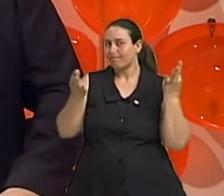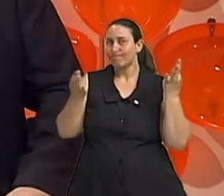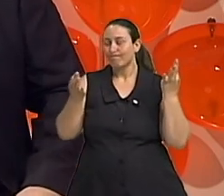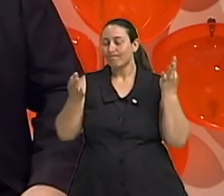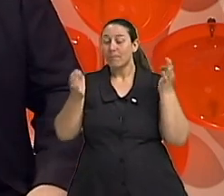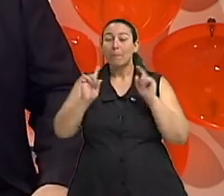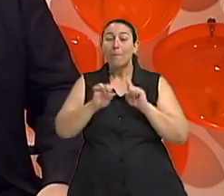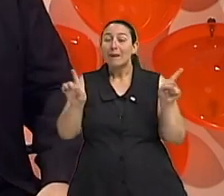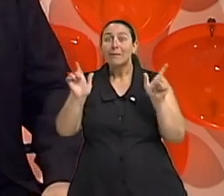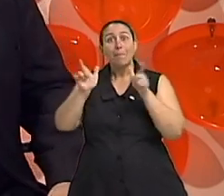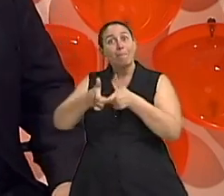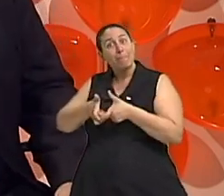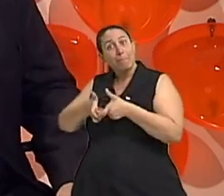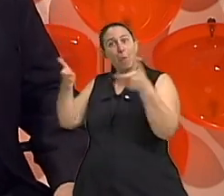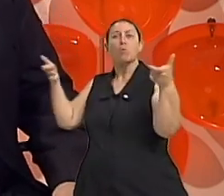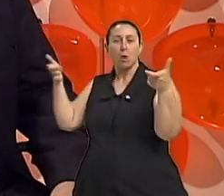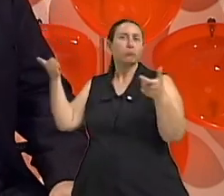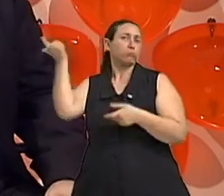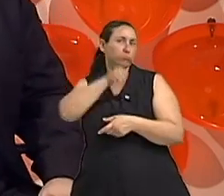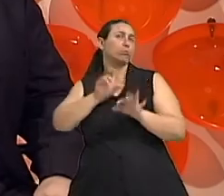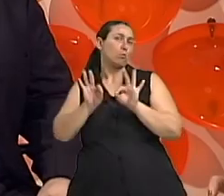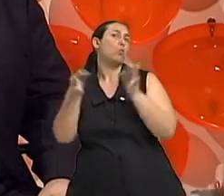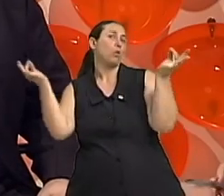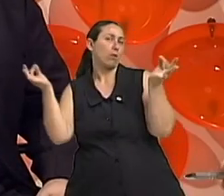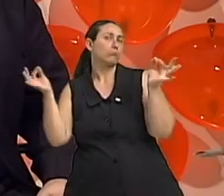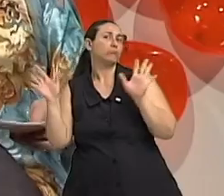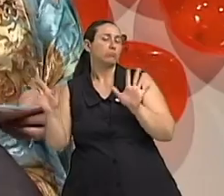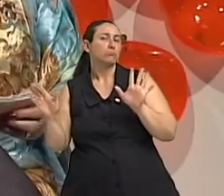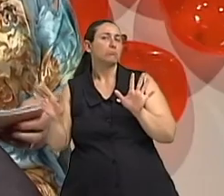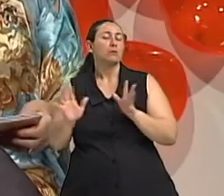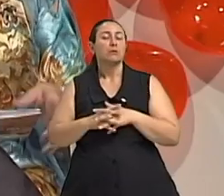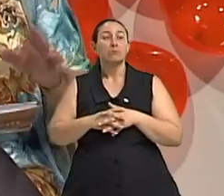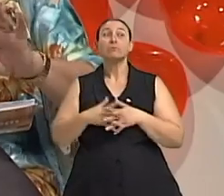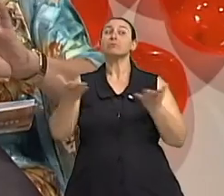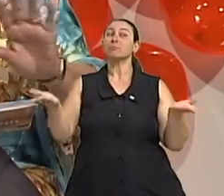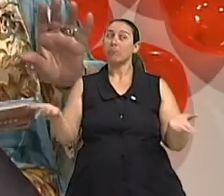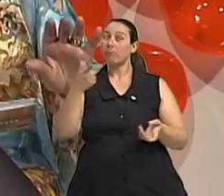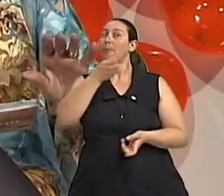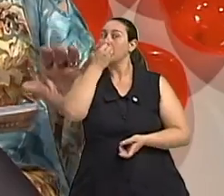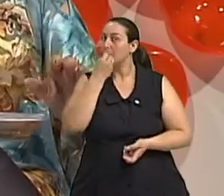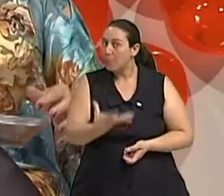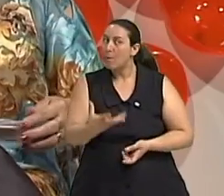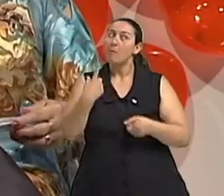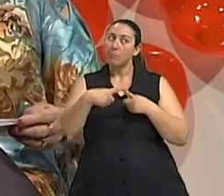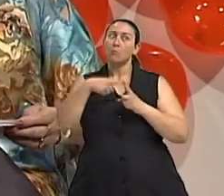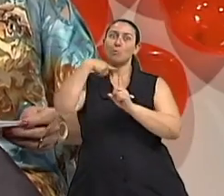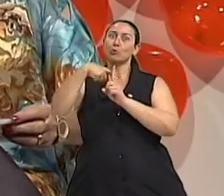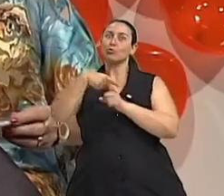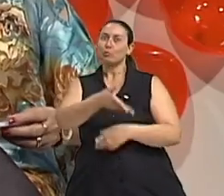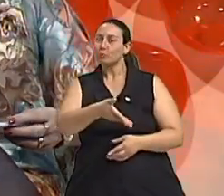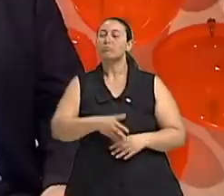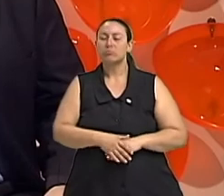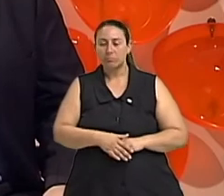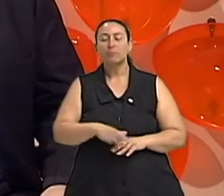imensa maioria das situações tem cura. Ah, o que já é realmente uma coisa muito importante. de chamar a